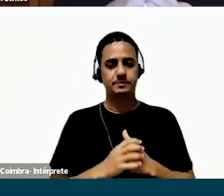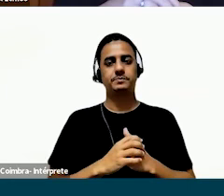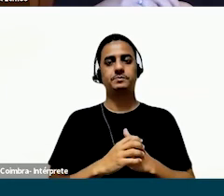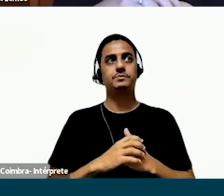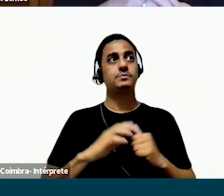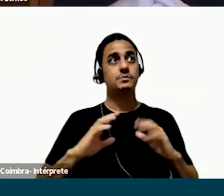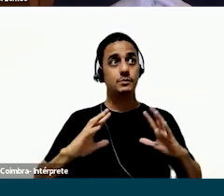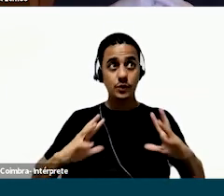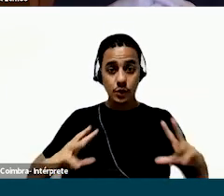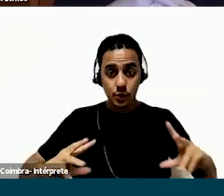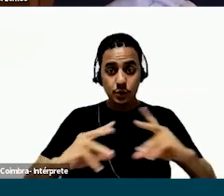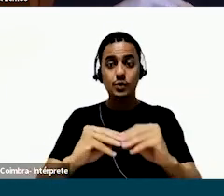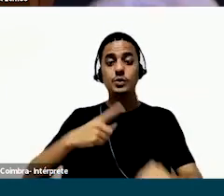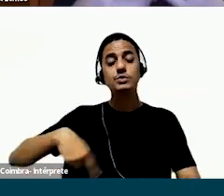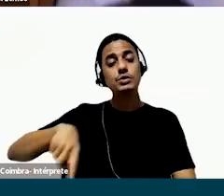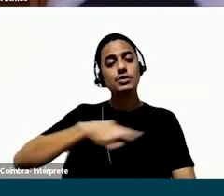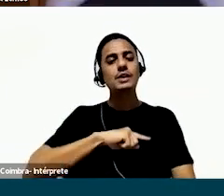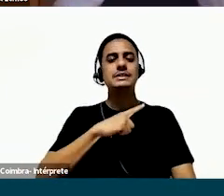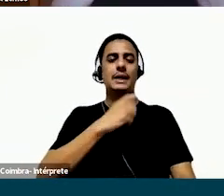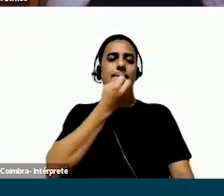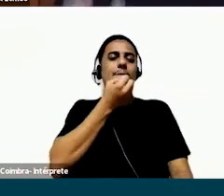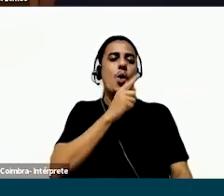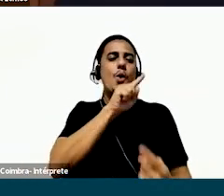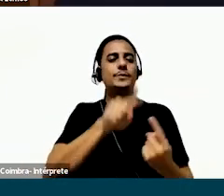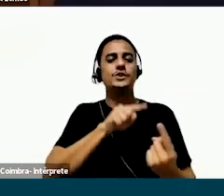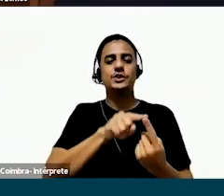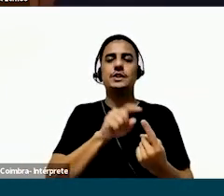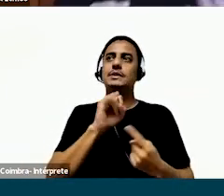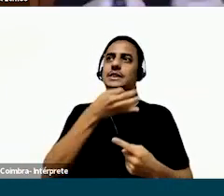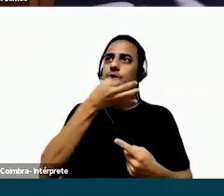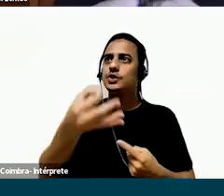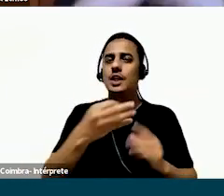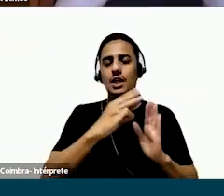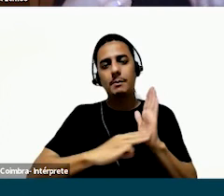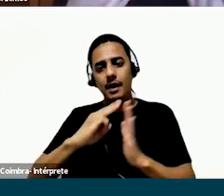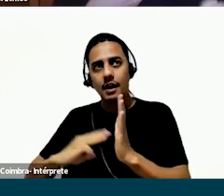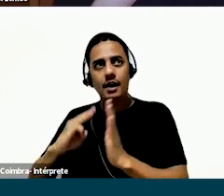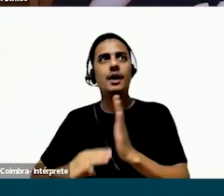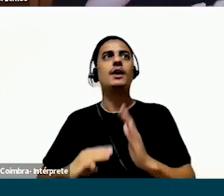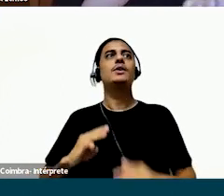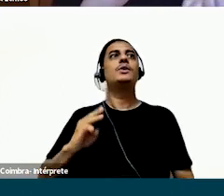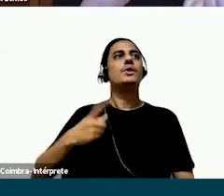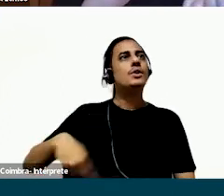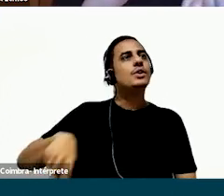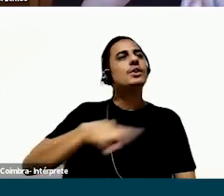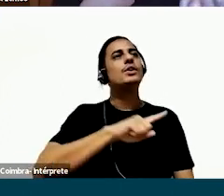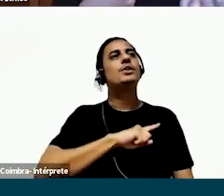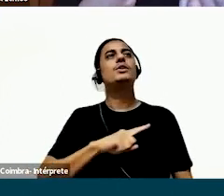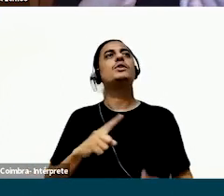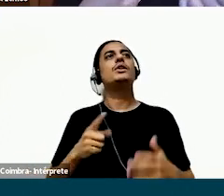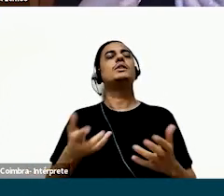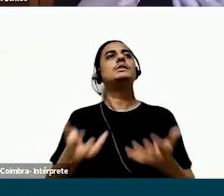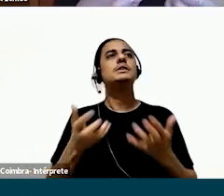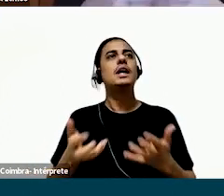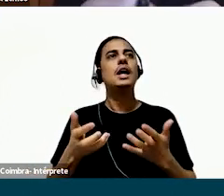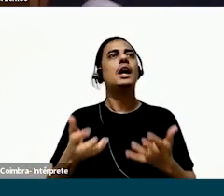No final das contas, todas nós temos boas intenções quando a gente faz isso. Quando a gente sugere uma metodologia, a gente está justamente buscando